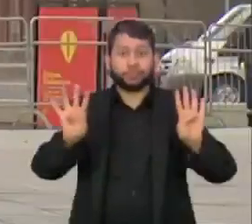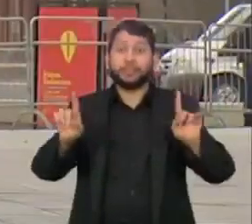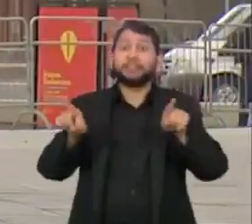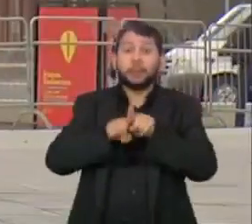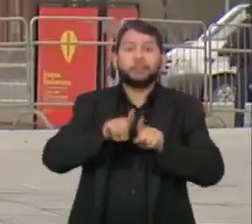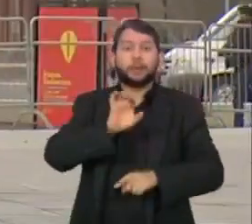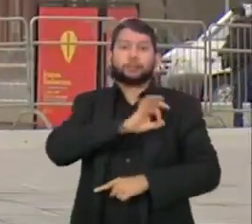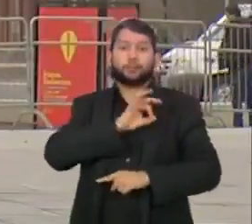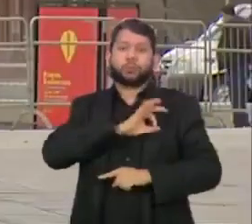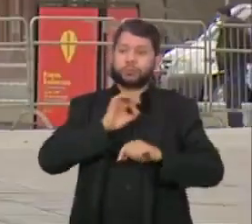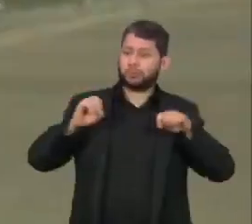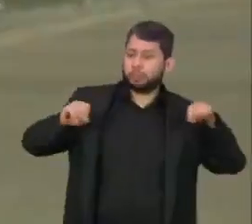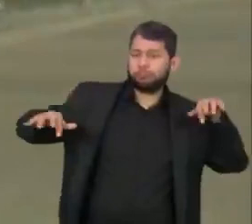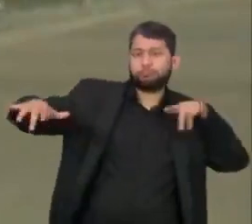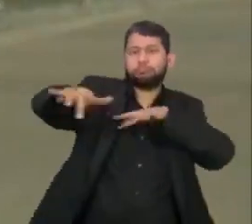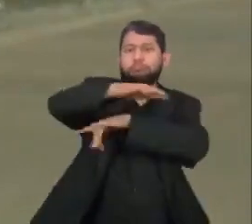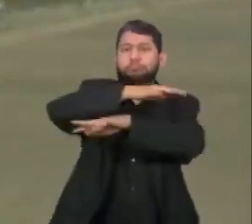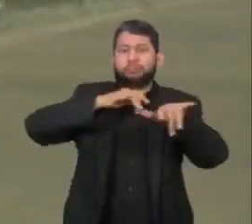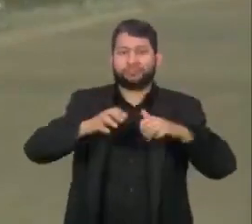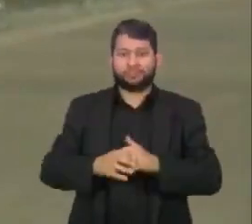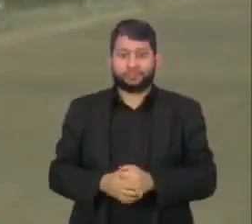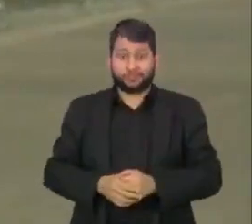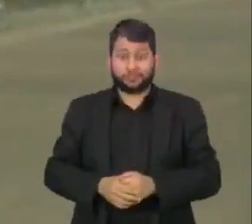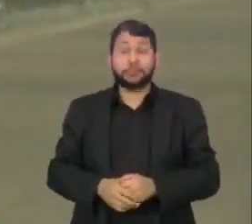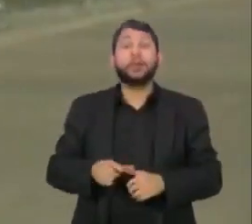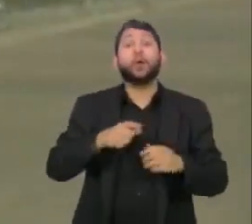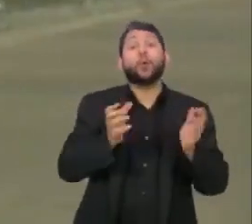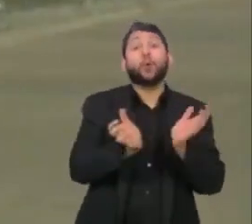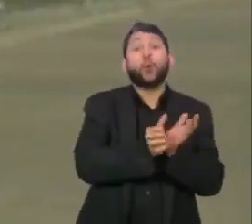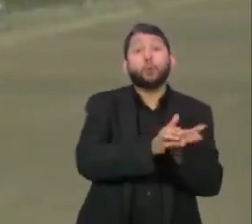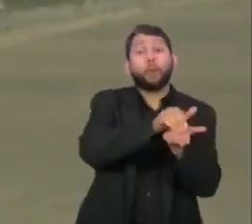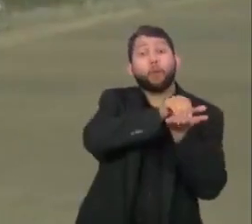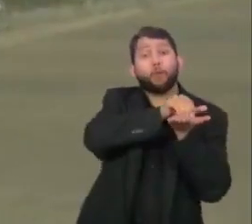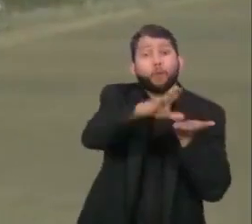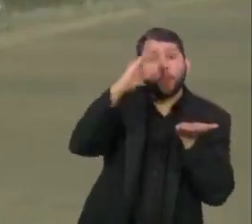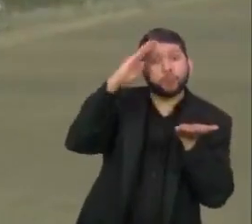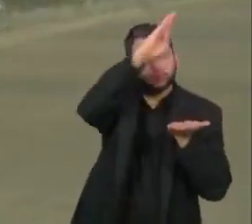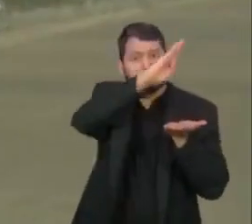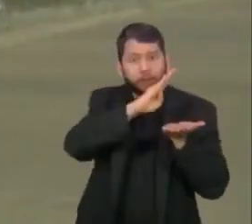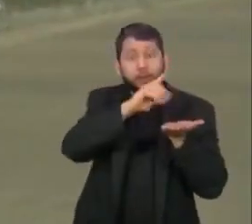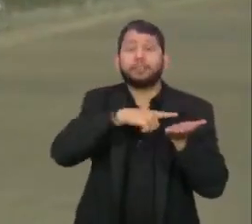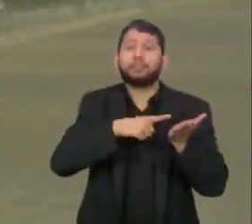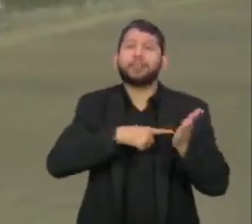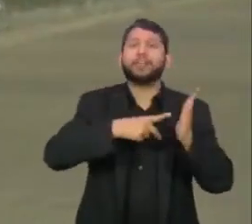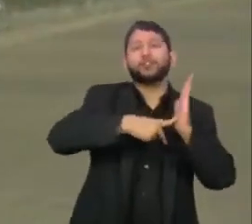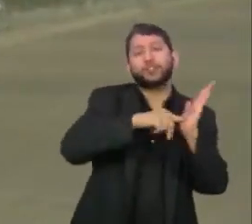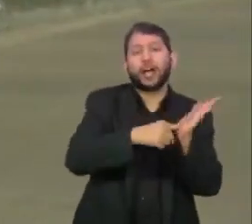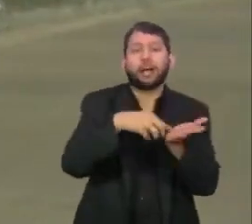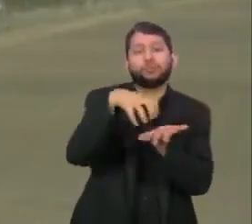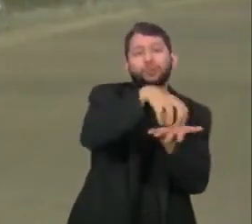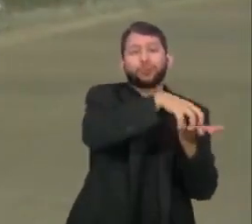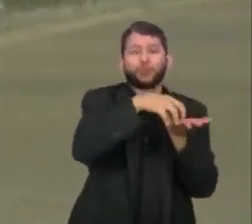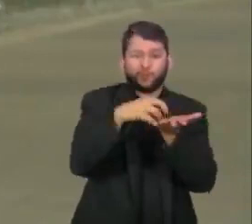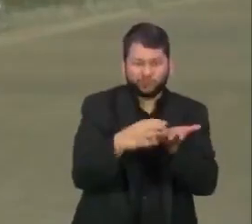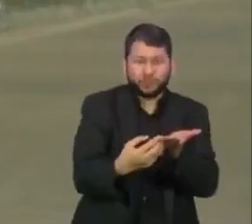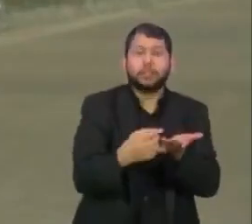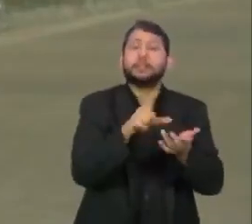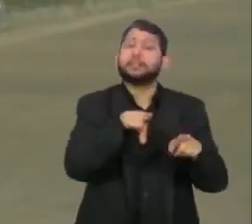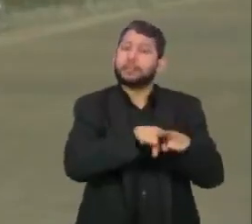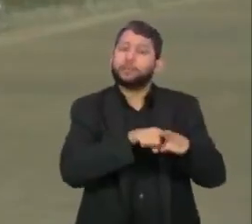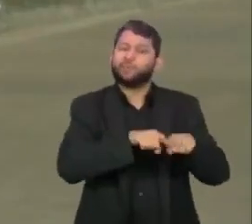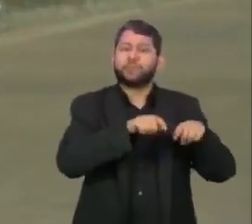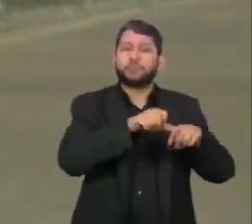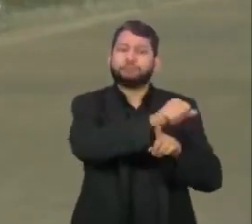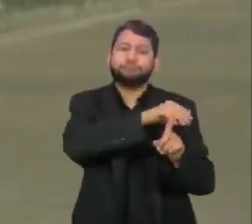Anhangabaú vai ser reforçado. O ato Fora Bolsonaro foi organizado pelas centrais sindicais e também movimentos da sociedade